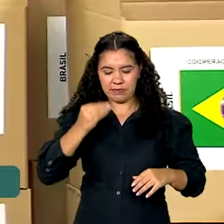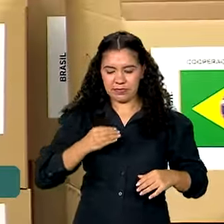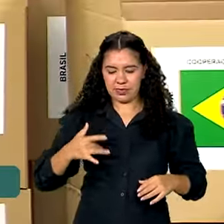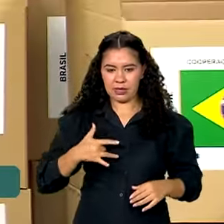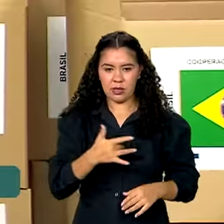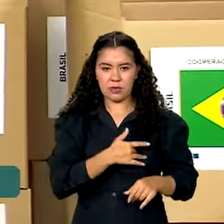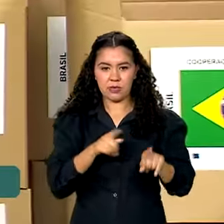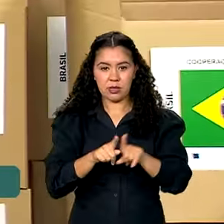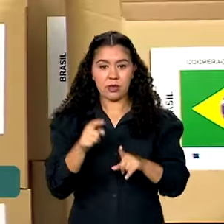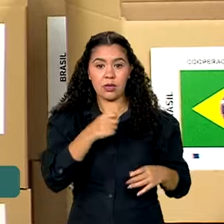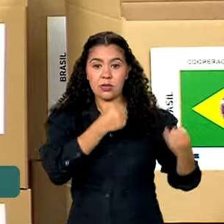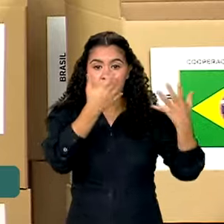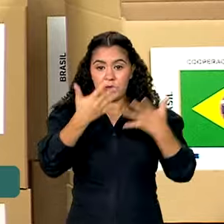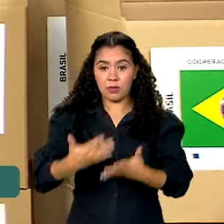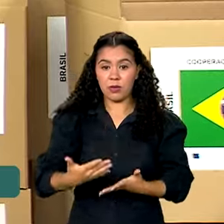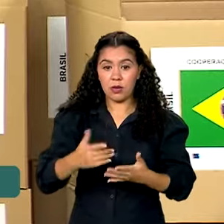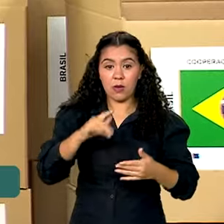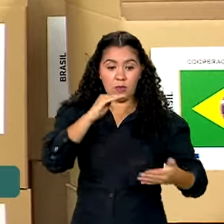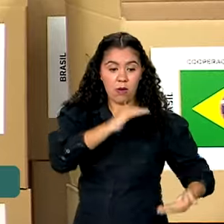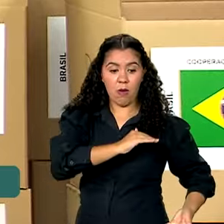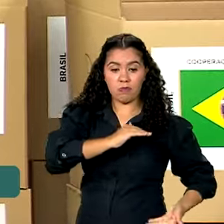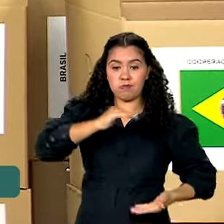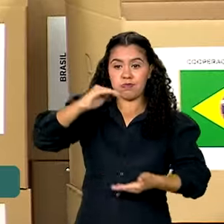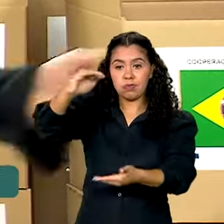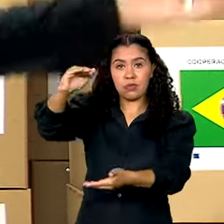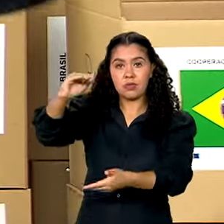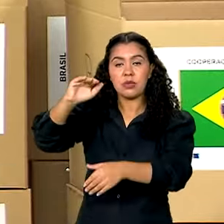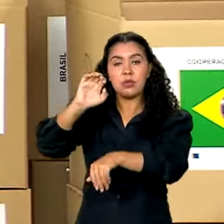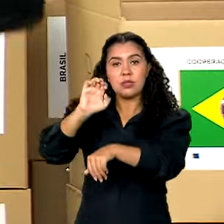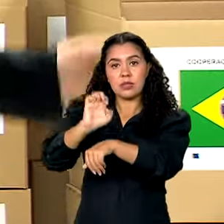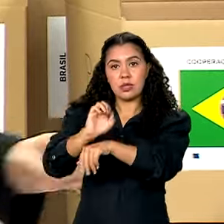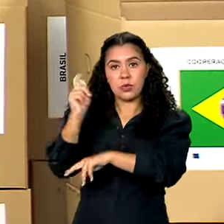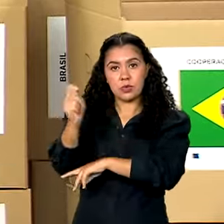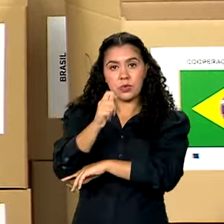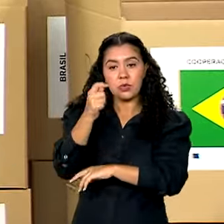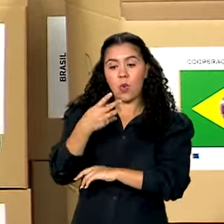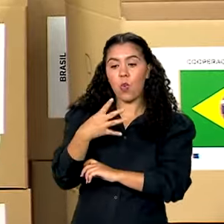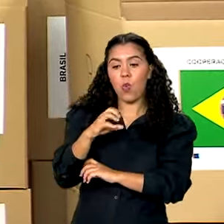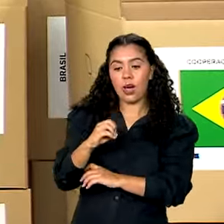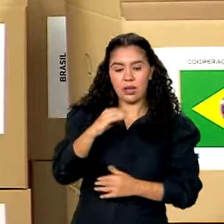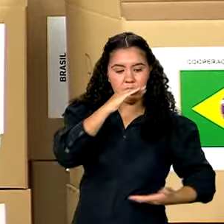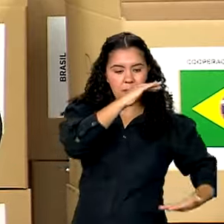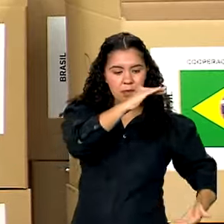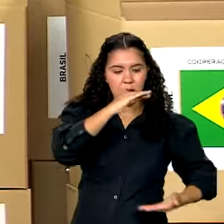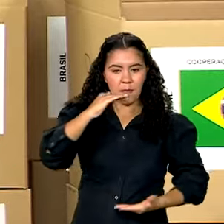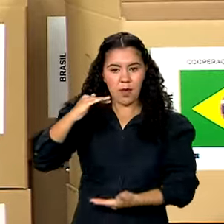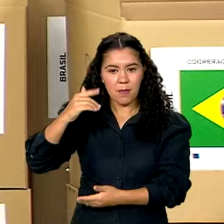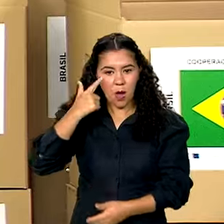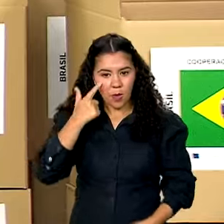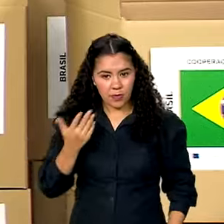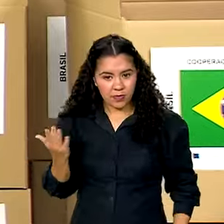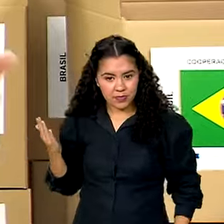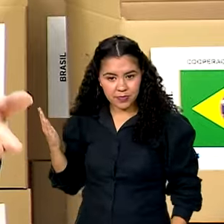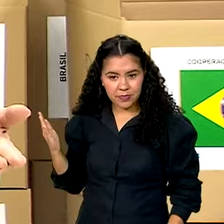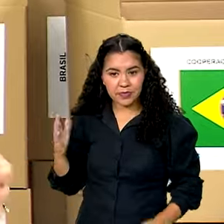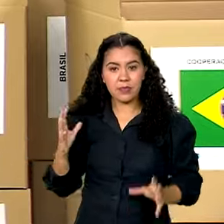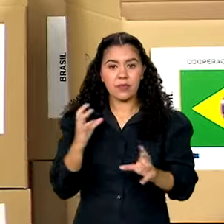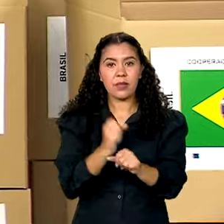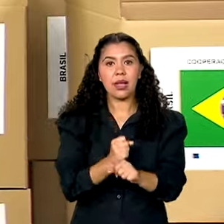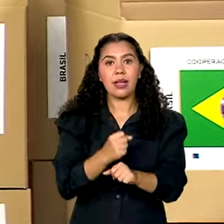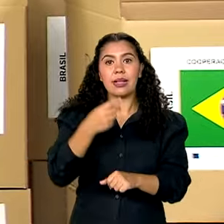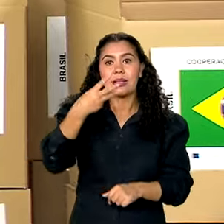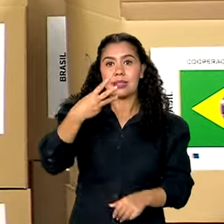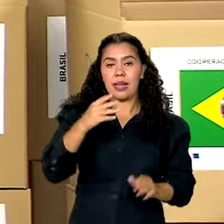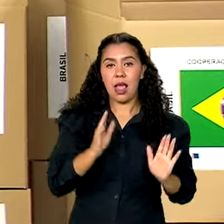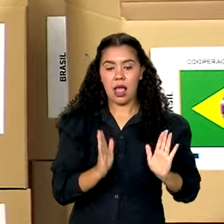Serão enviados para o Rio Grande do Sul 40 kits como esses. Cada um deles é composto por três caixas